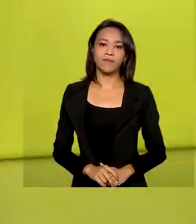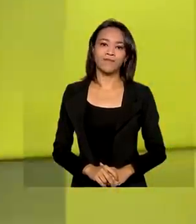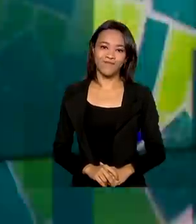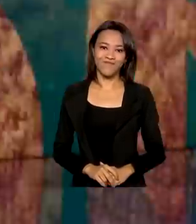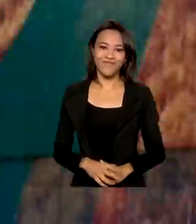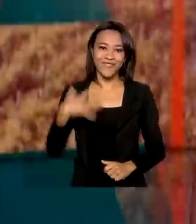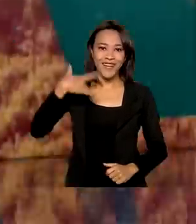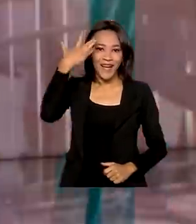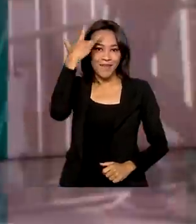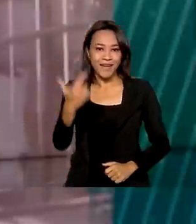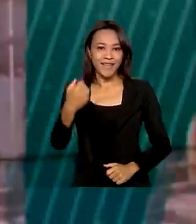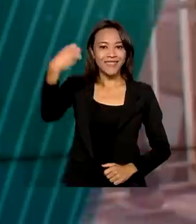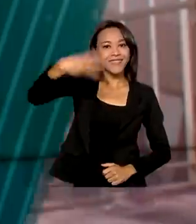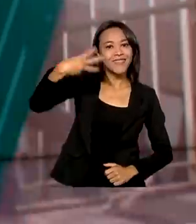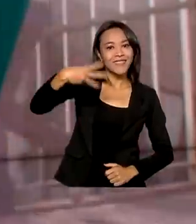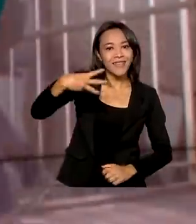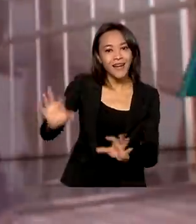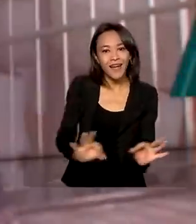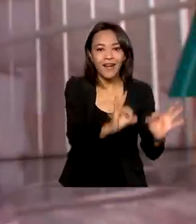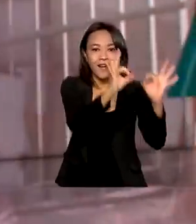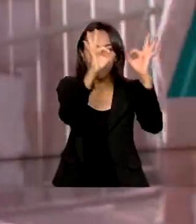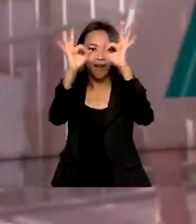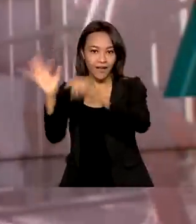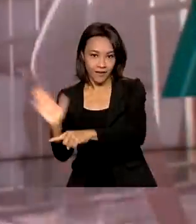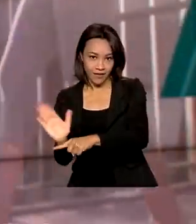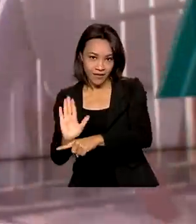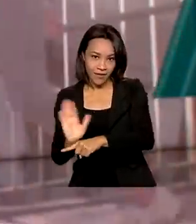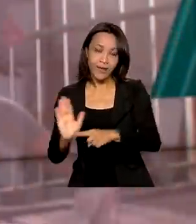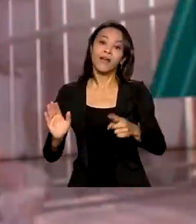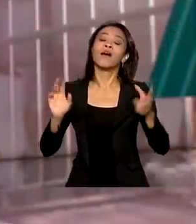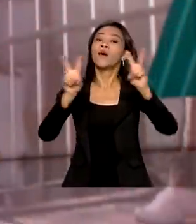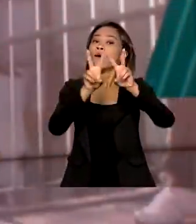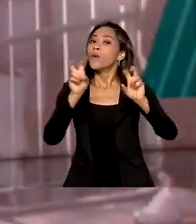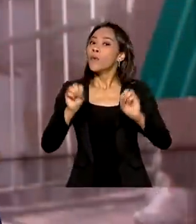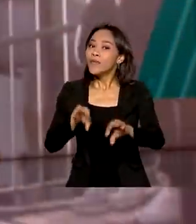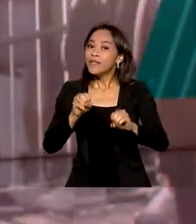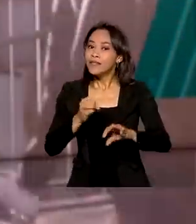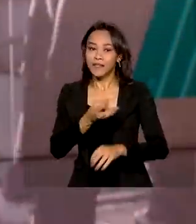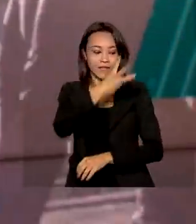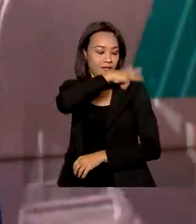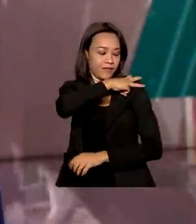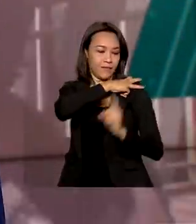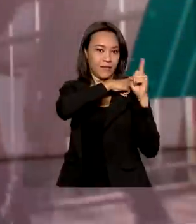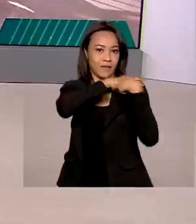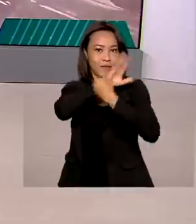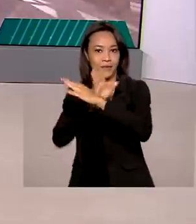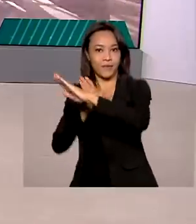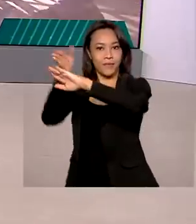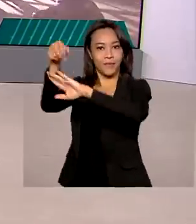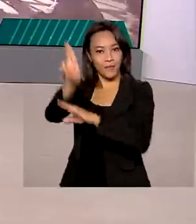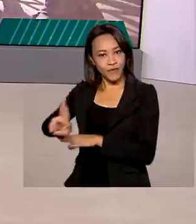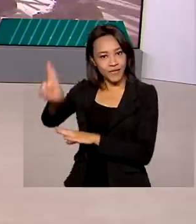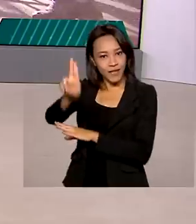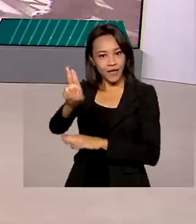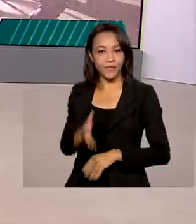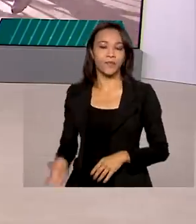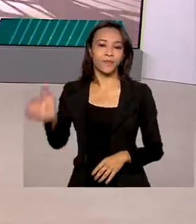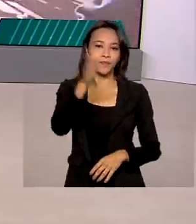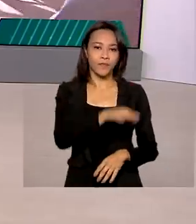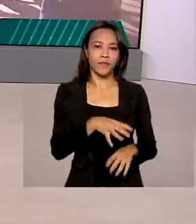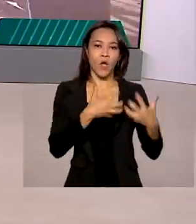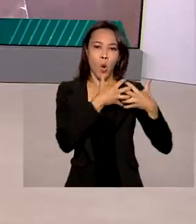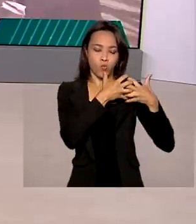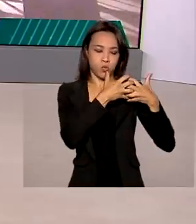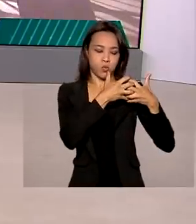Amanhã, na terceira reportagem da série, há a educação do ensino médio à entrada na faculdade. Um comboio militar